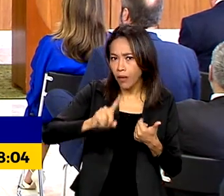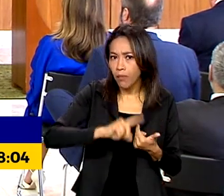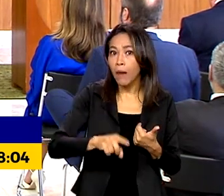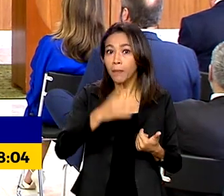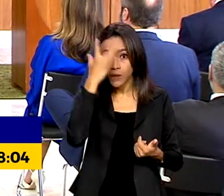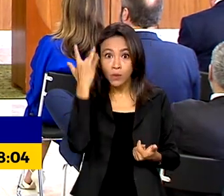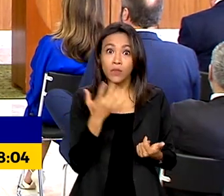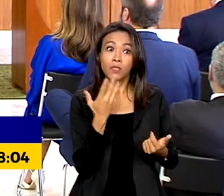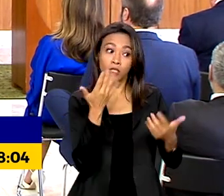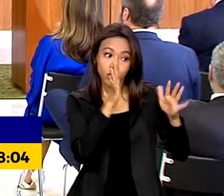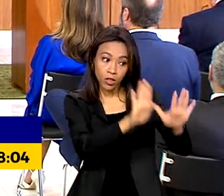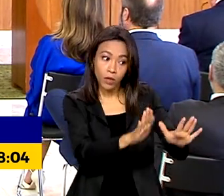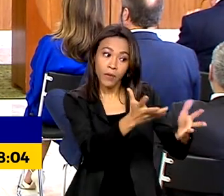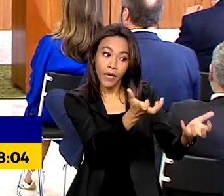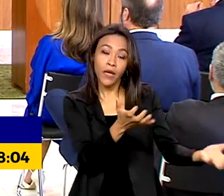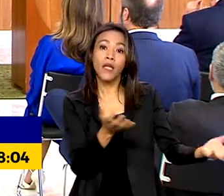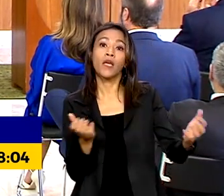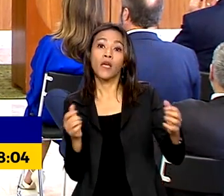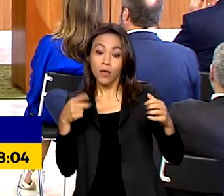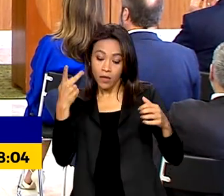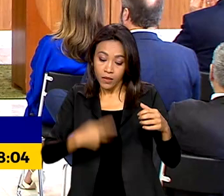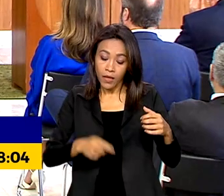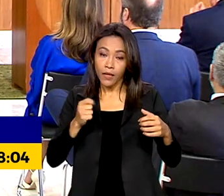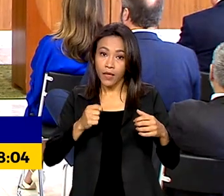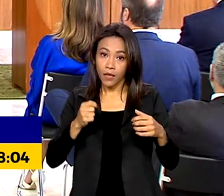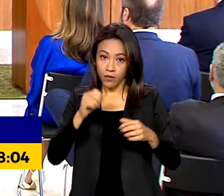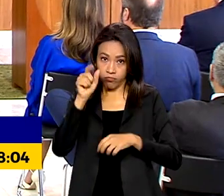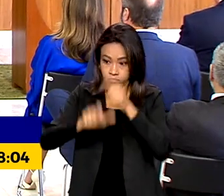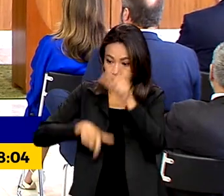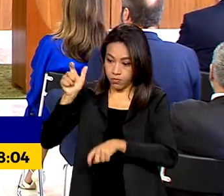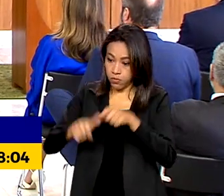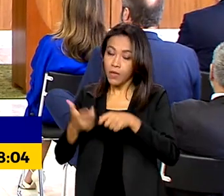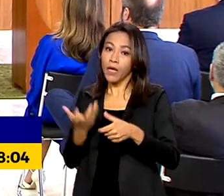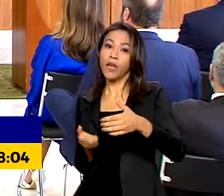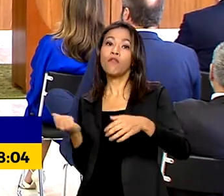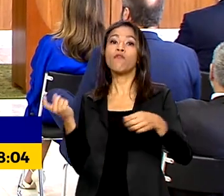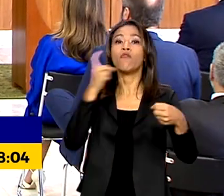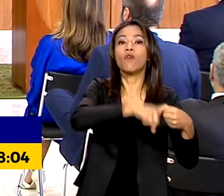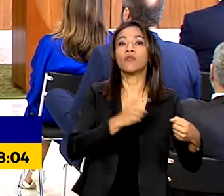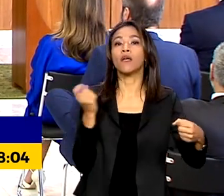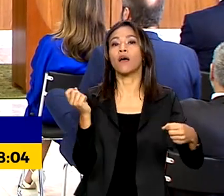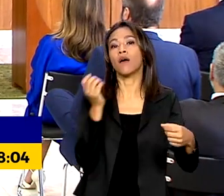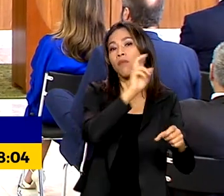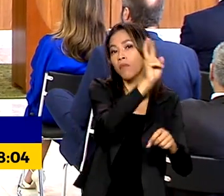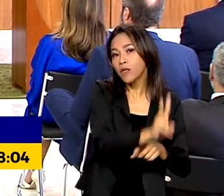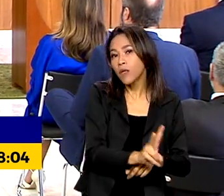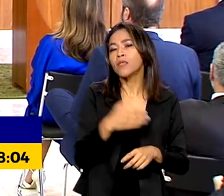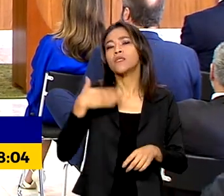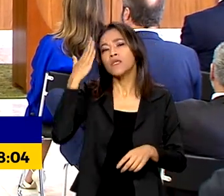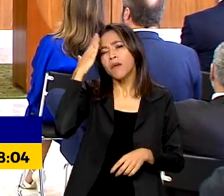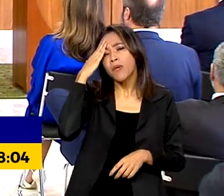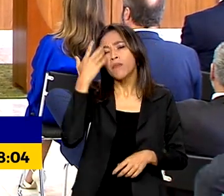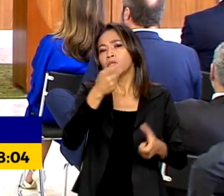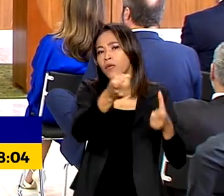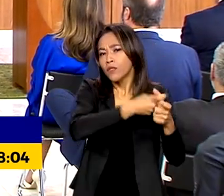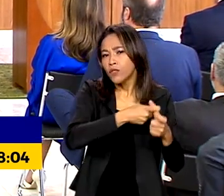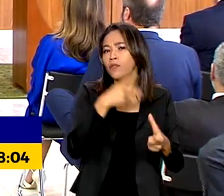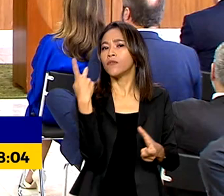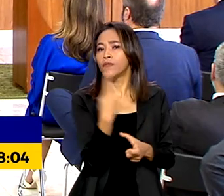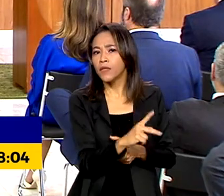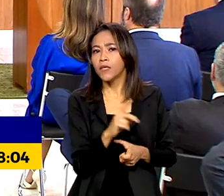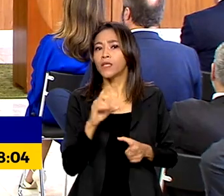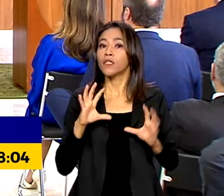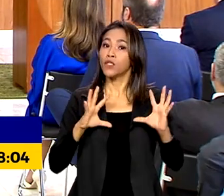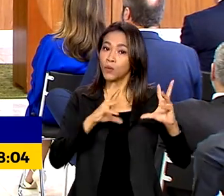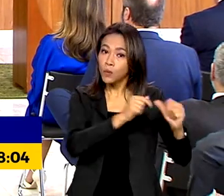Venezuela. Nós sabemos da dívida da Venezuela, sabe? E nós sabemos que tudo isso faz parte e vai